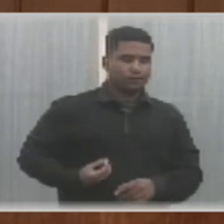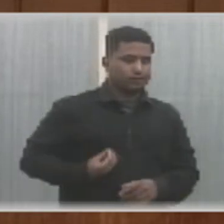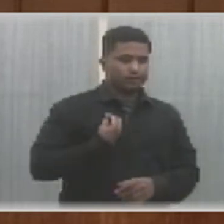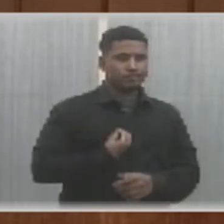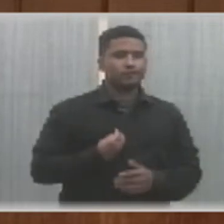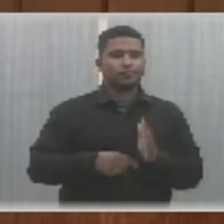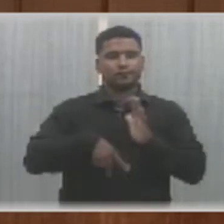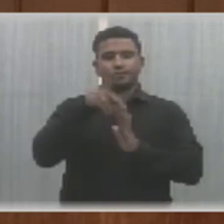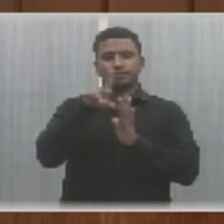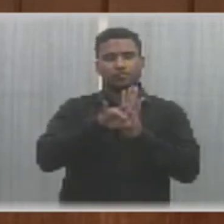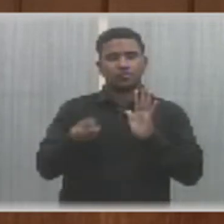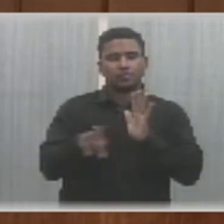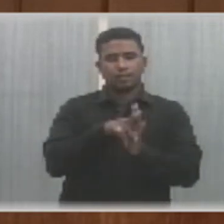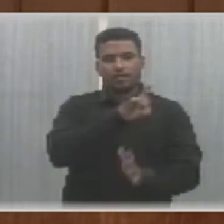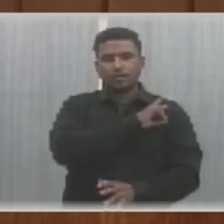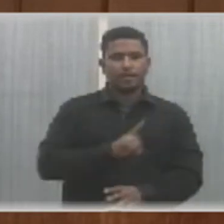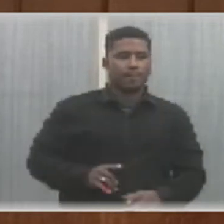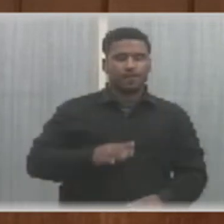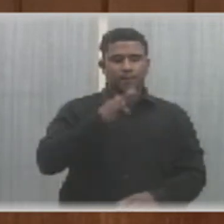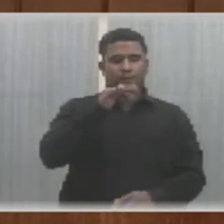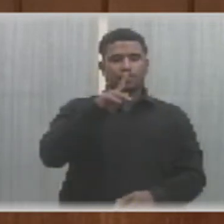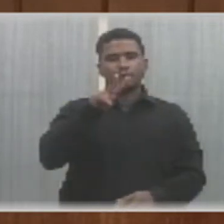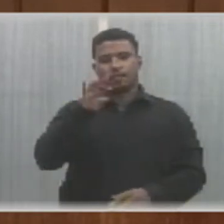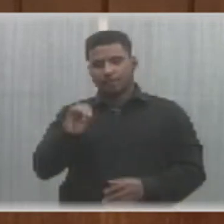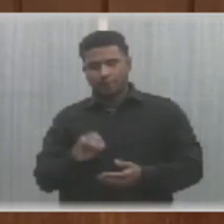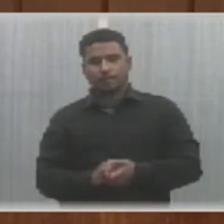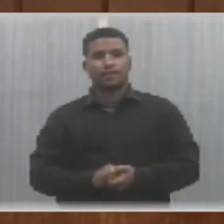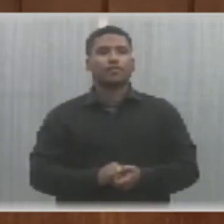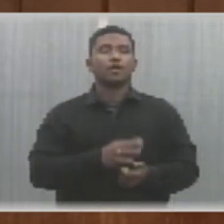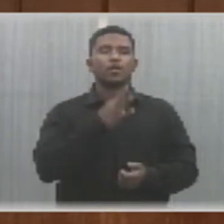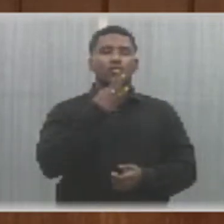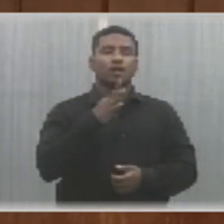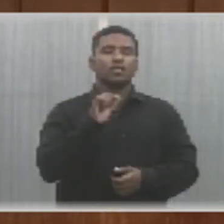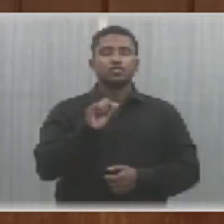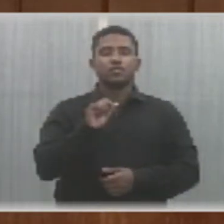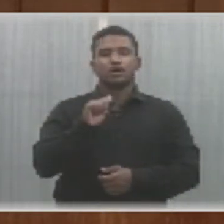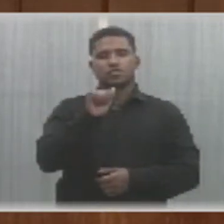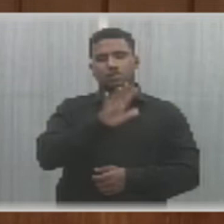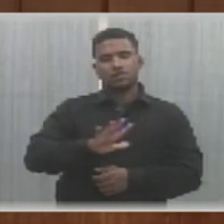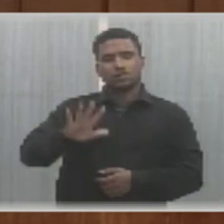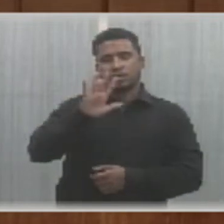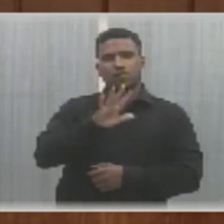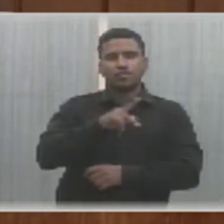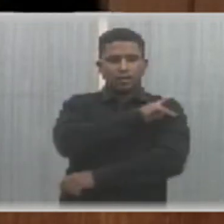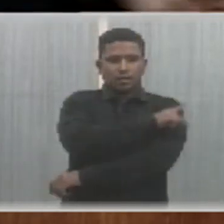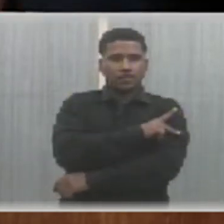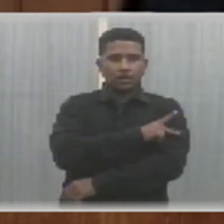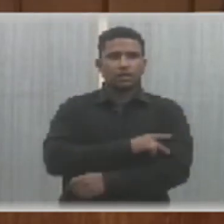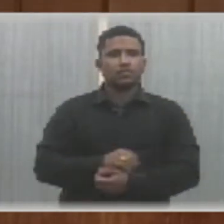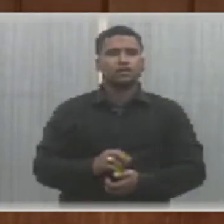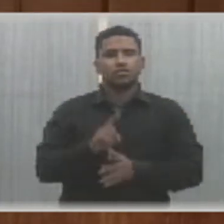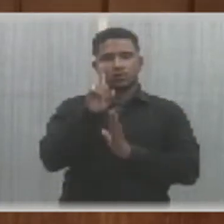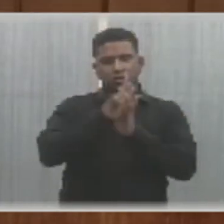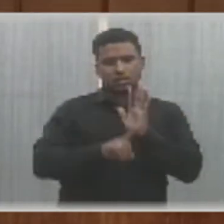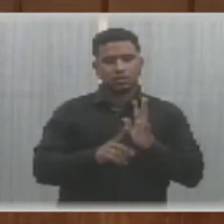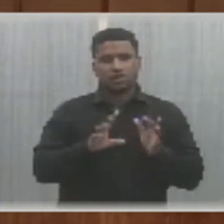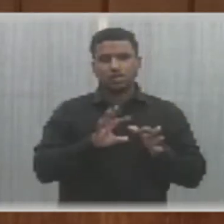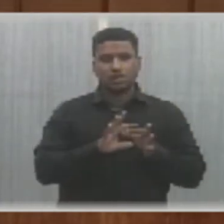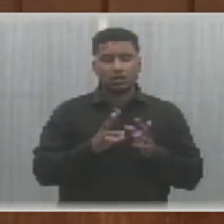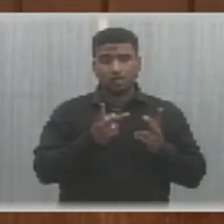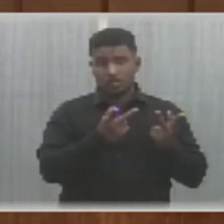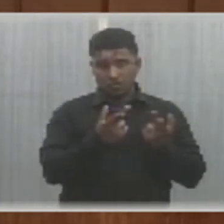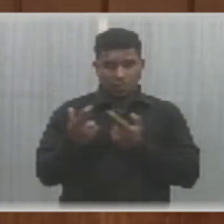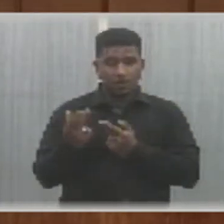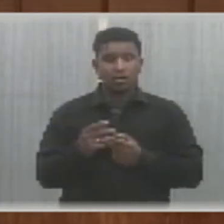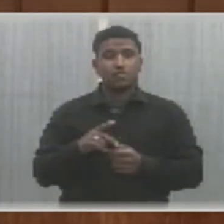o projeto de lei de autoria do deputado Flávio Nogueira Júnior, que reconhece de utilidade pública a Associação Piauiense pelos Direitos Iguais. E